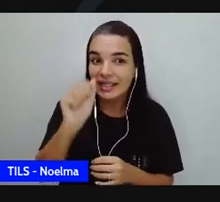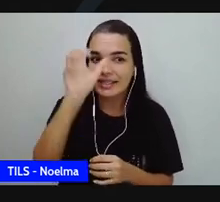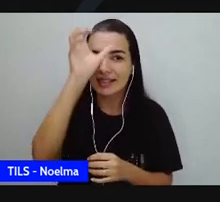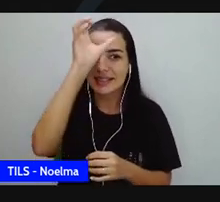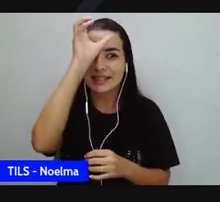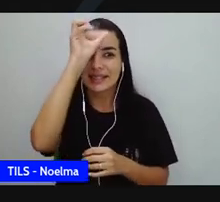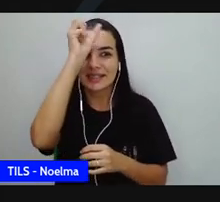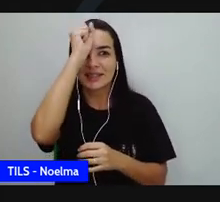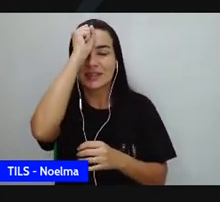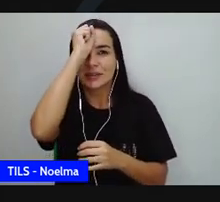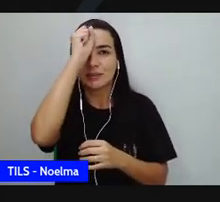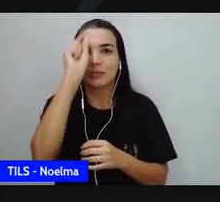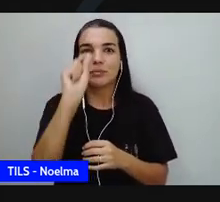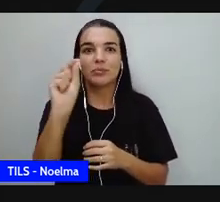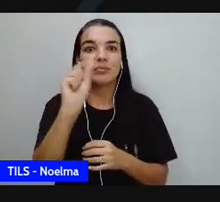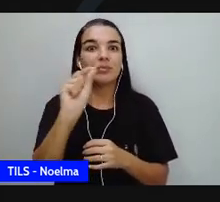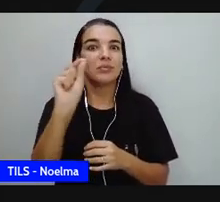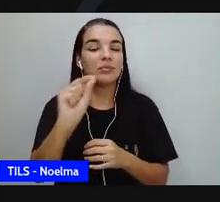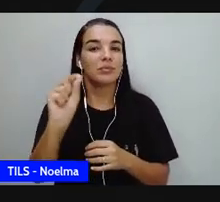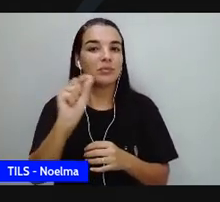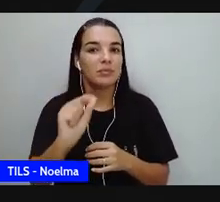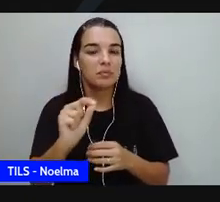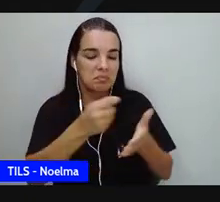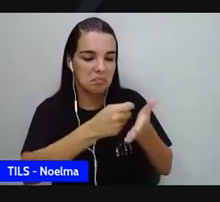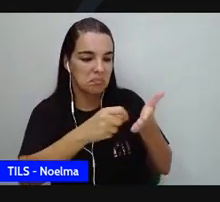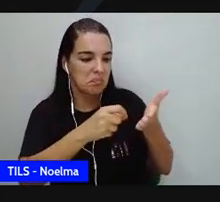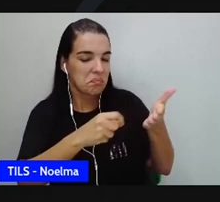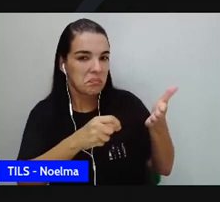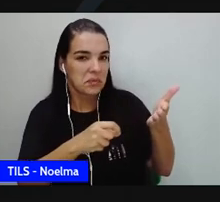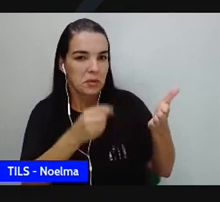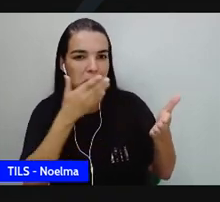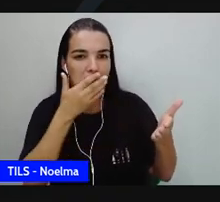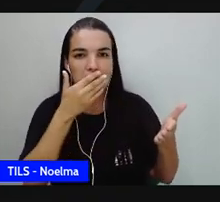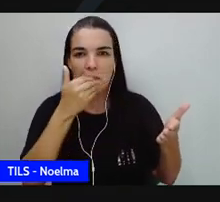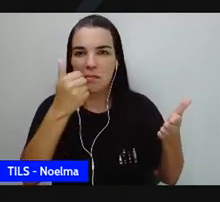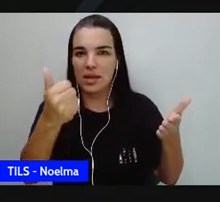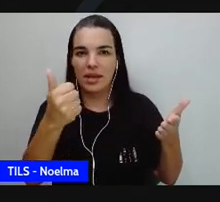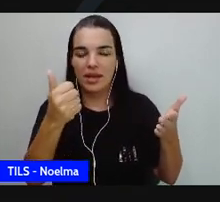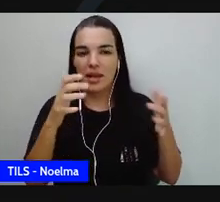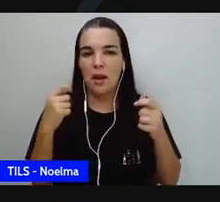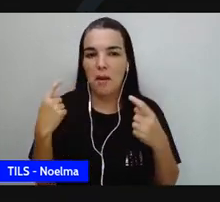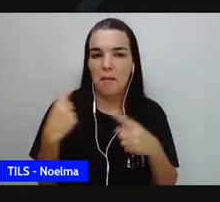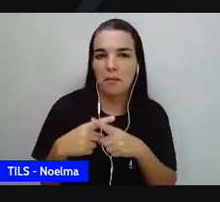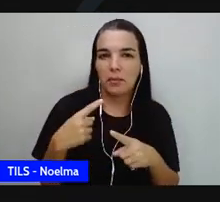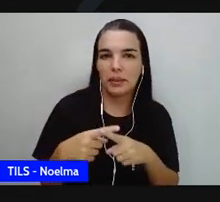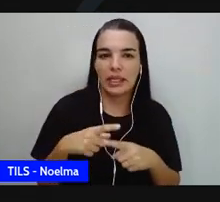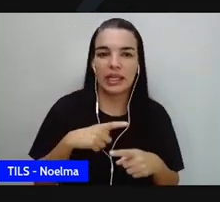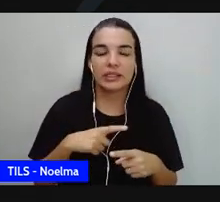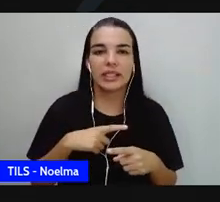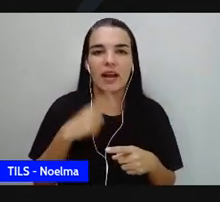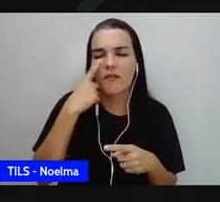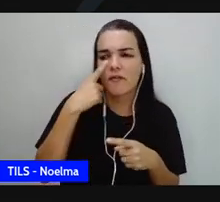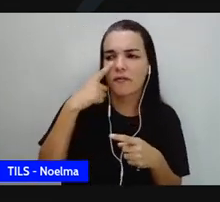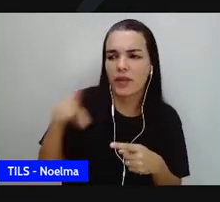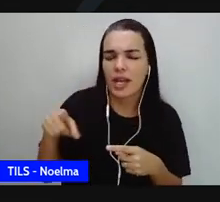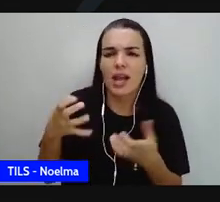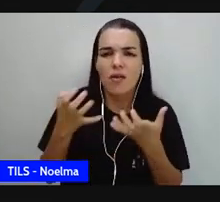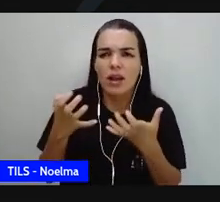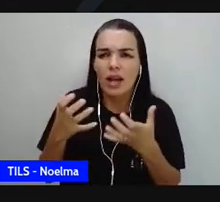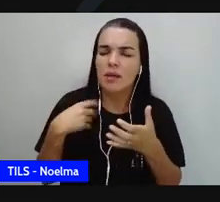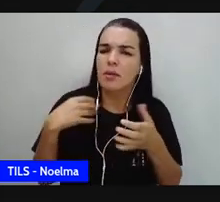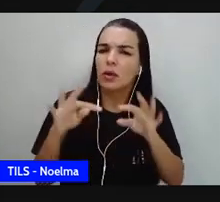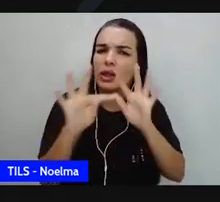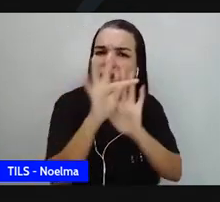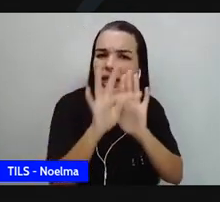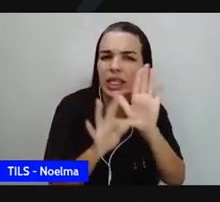buscava nos circos, ela buscava nos teatros, ela buscava em todo lugar alguém que gostasse que quisesse ler os